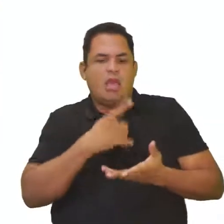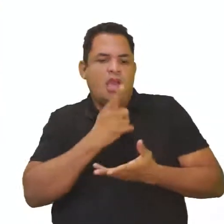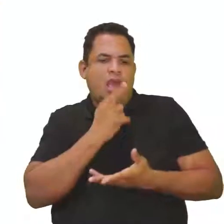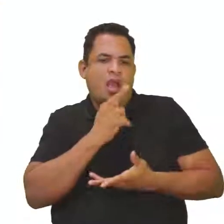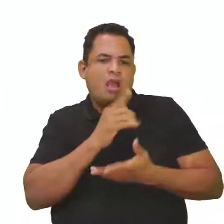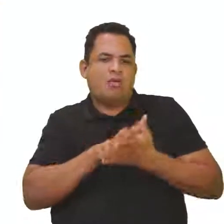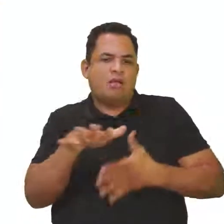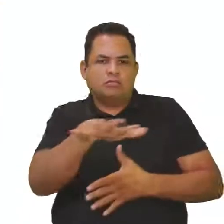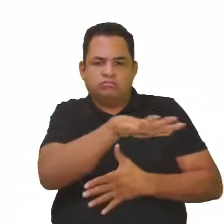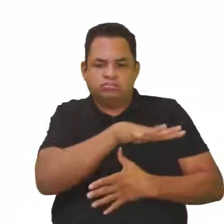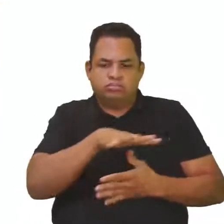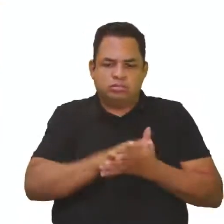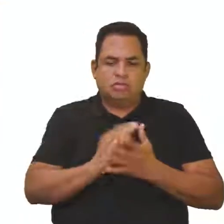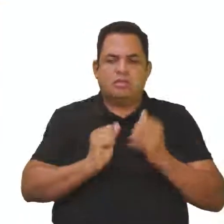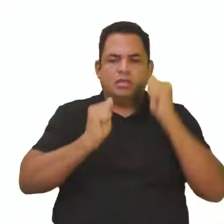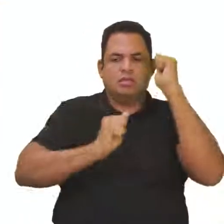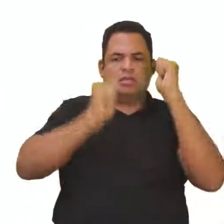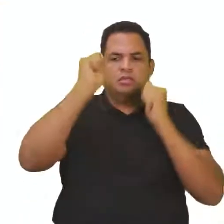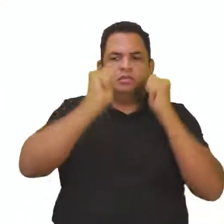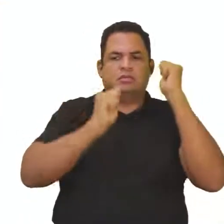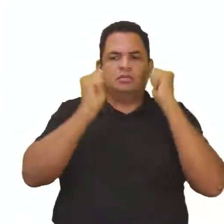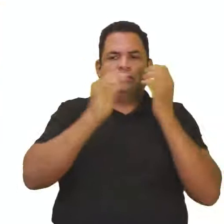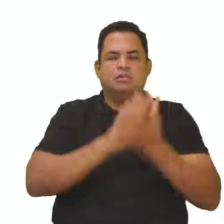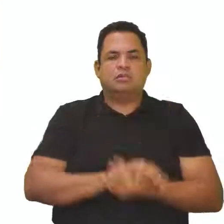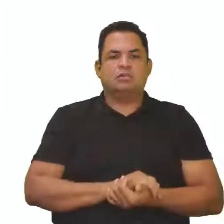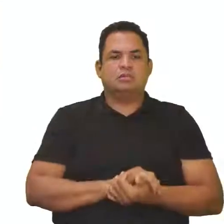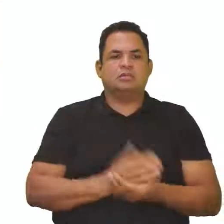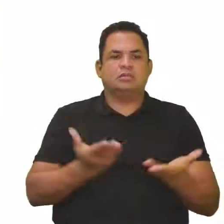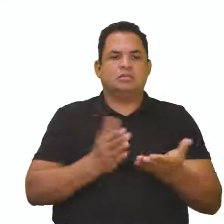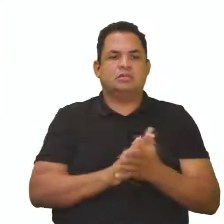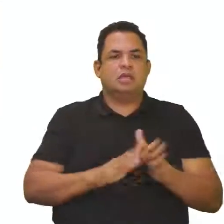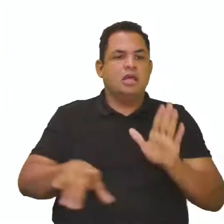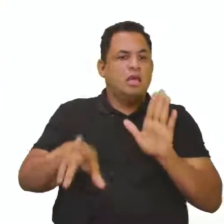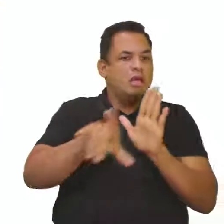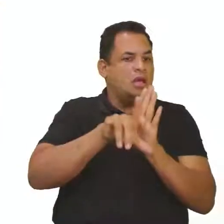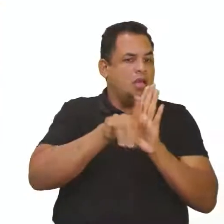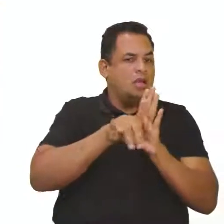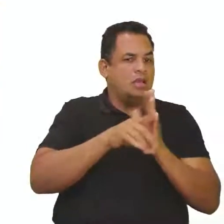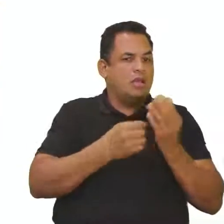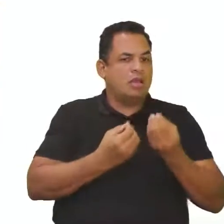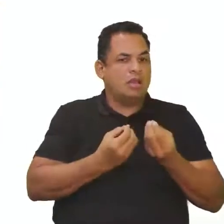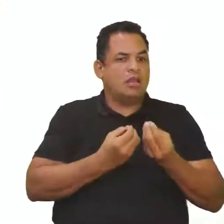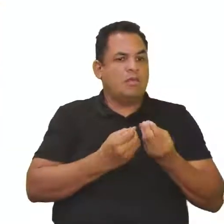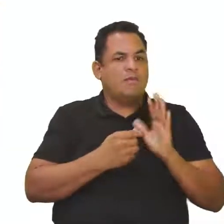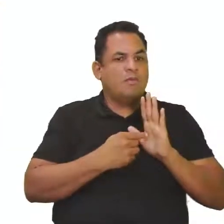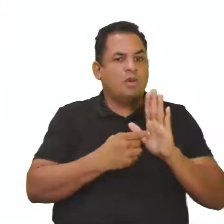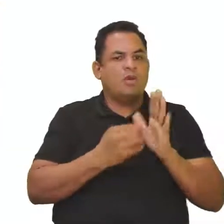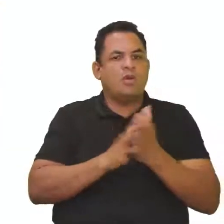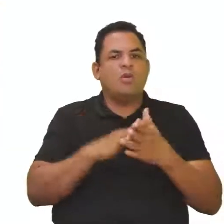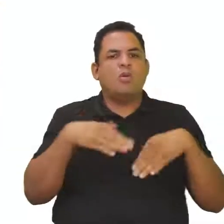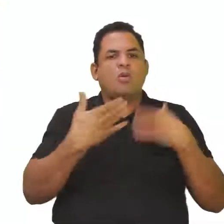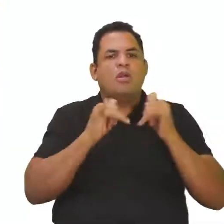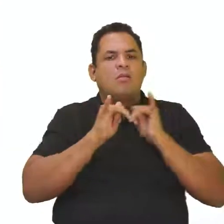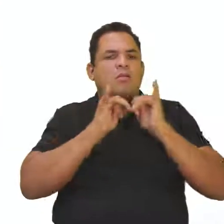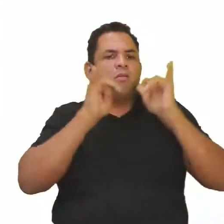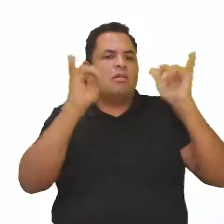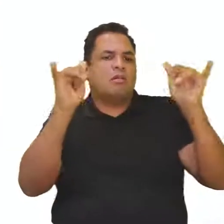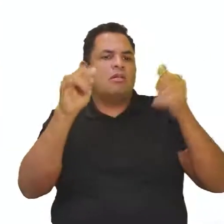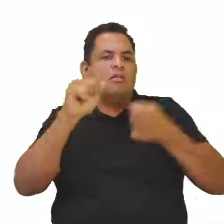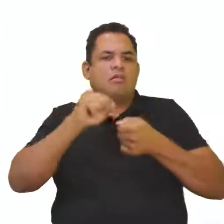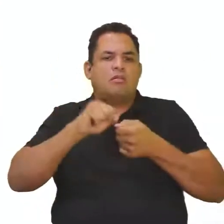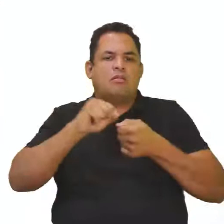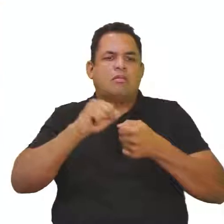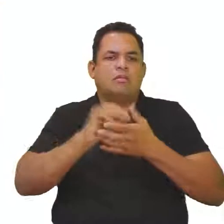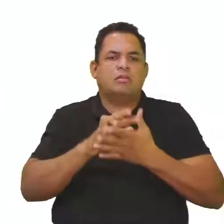industriais. Essa lei que nós temos aqui na nossa aula, ela refere-se a toda e qualquer propaganda que seja feita